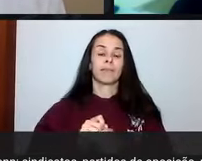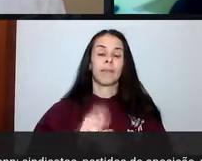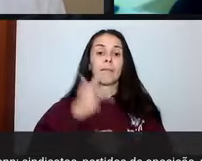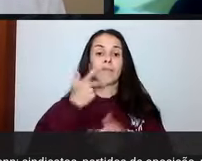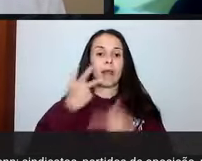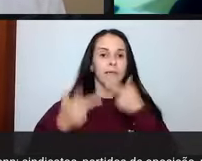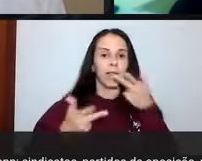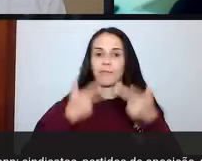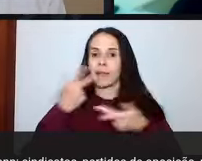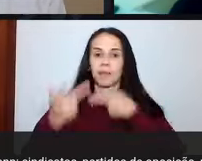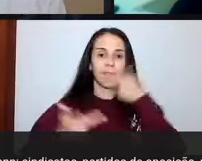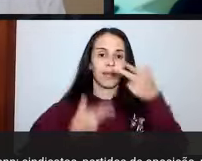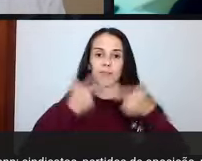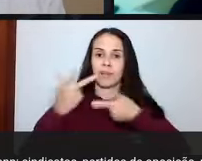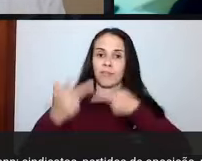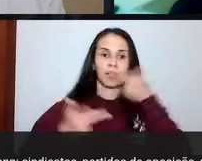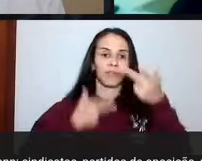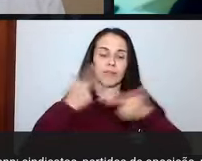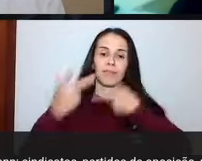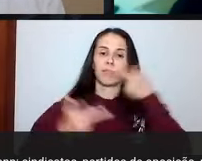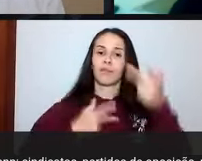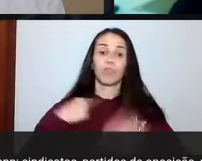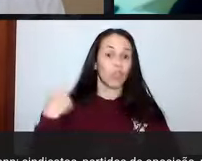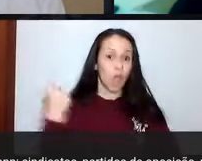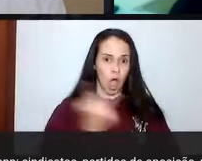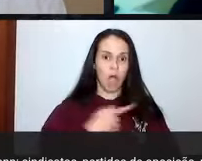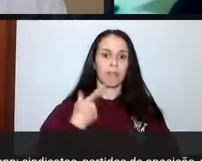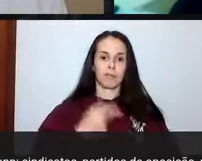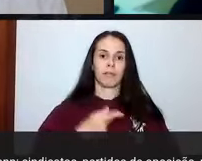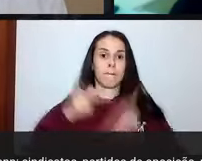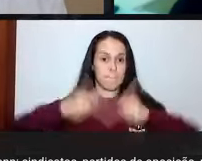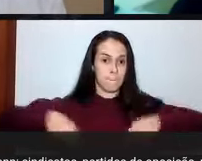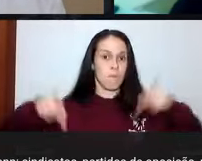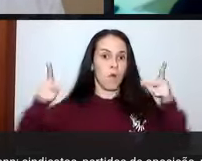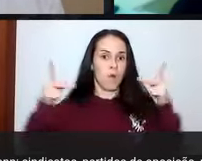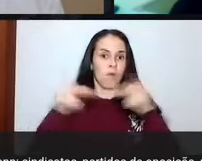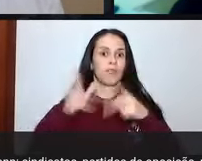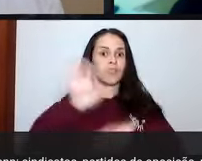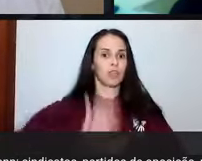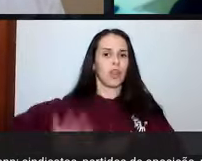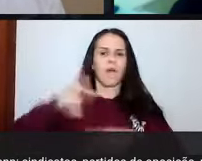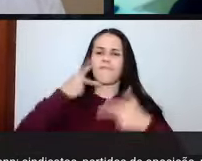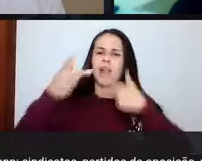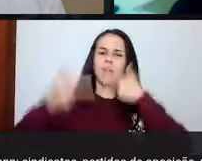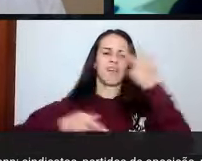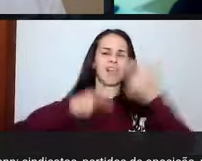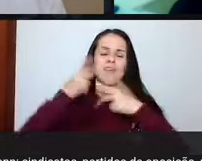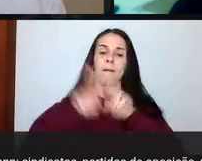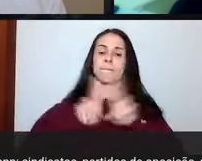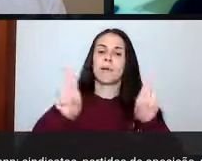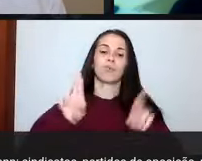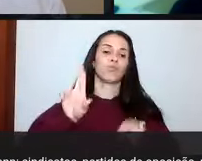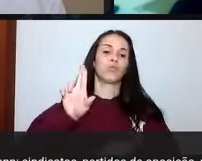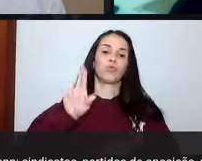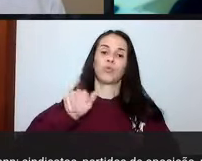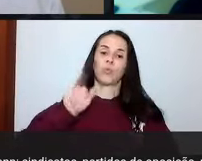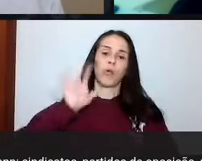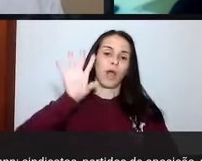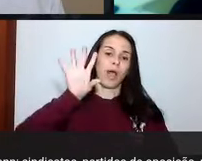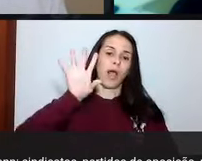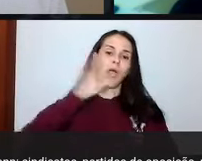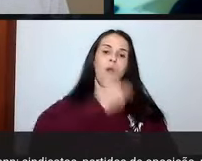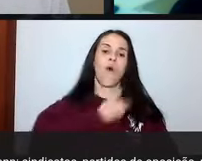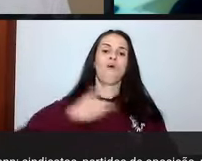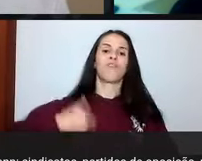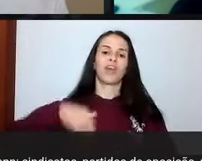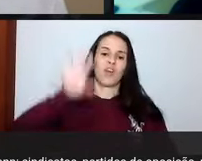e nós, a população, no geral, fala e não é ouvida. Essa questão